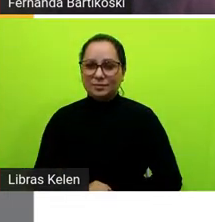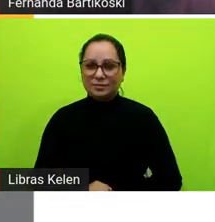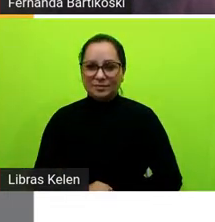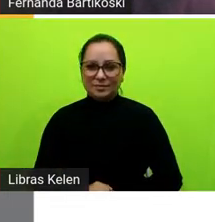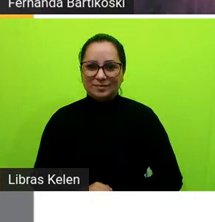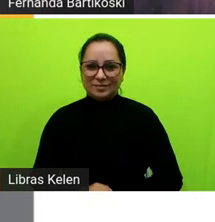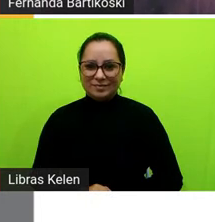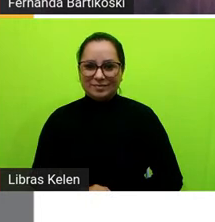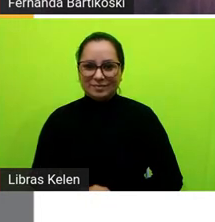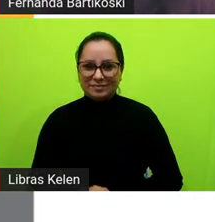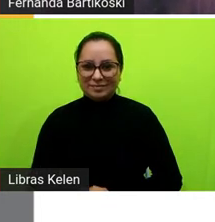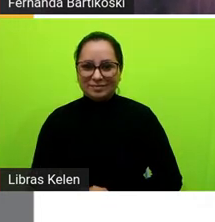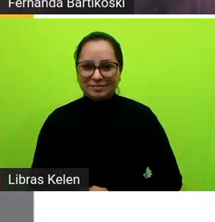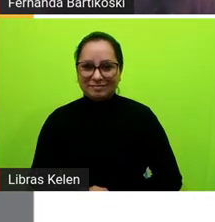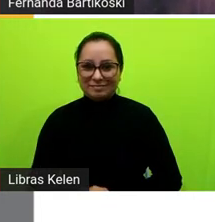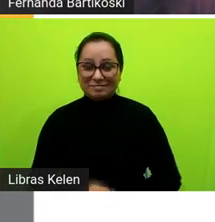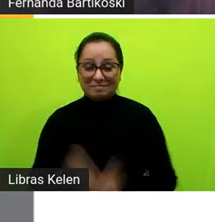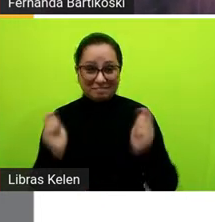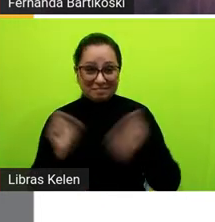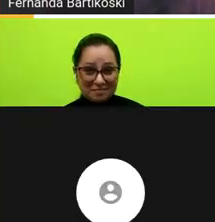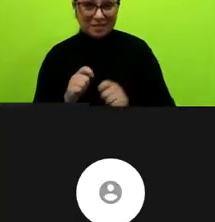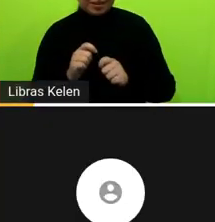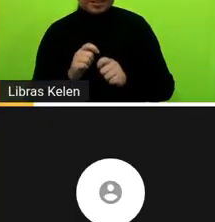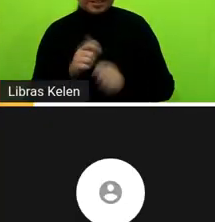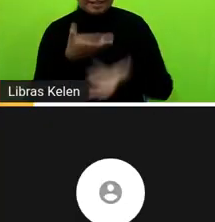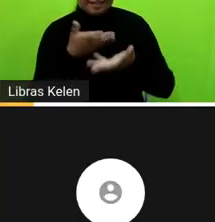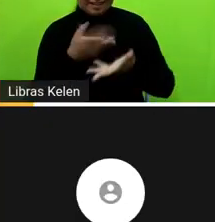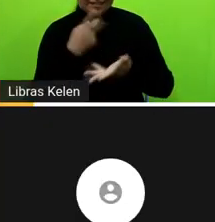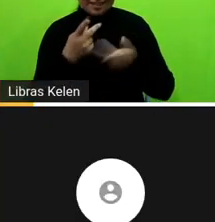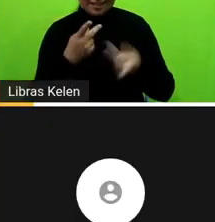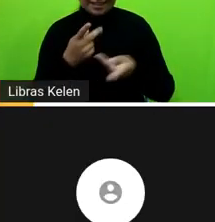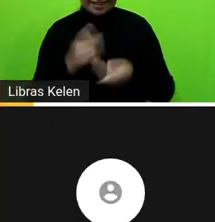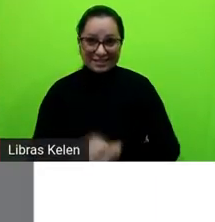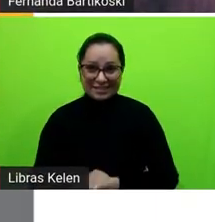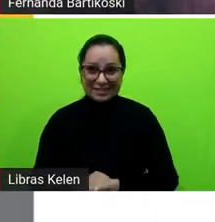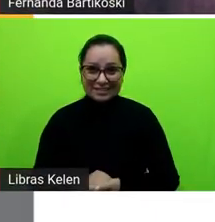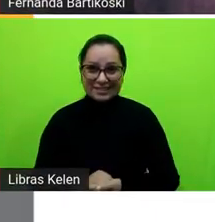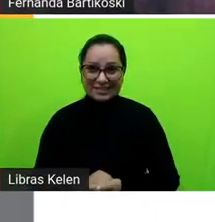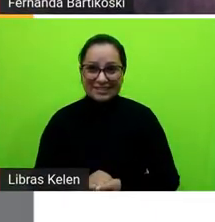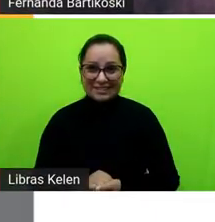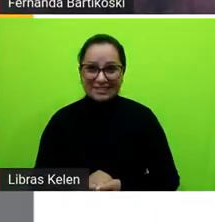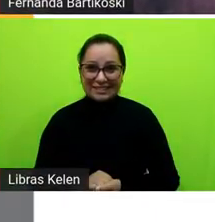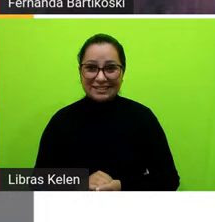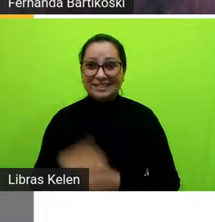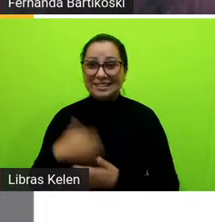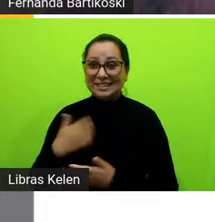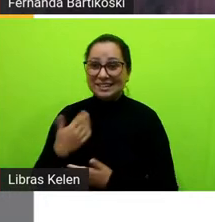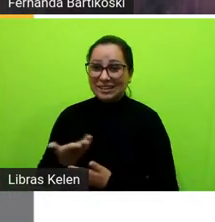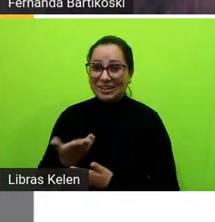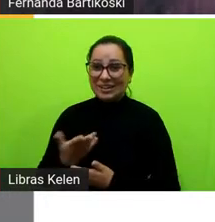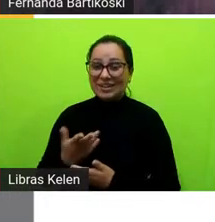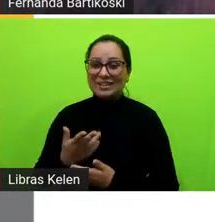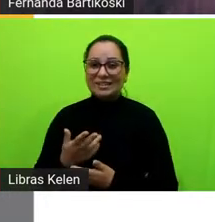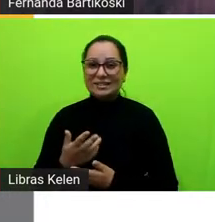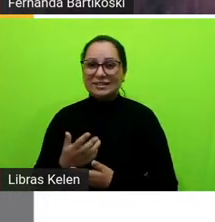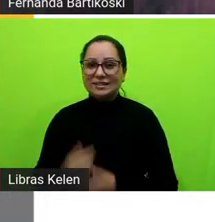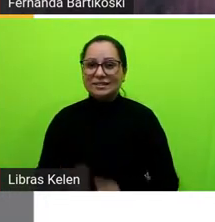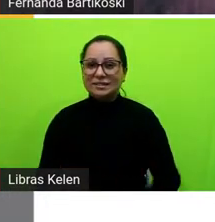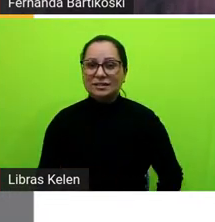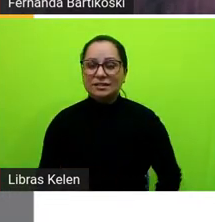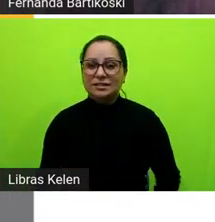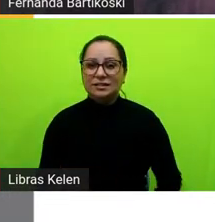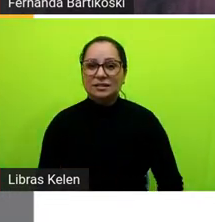Fernanda, quer compartilhar alguma coisa? Ah, ó, a Rosane Campos diz que ama as obras da Agatha Christie.